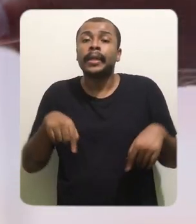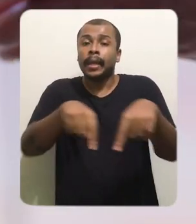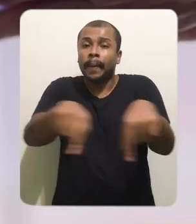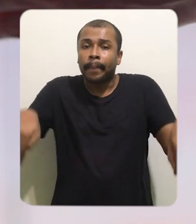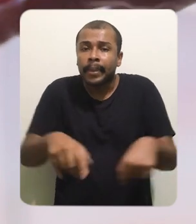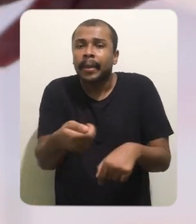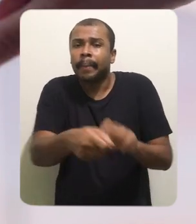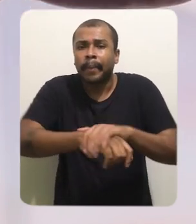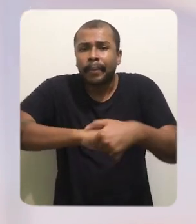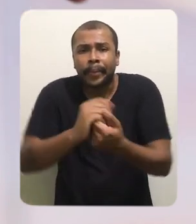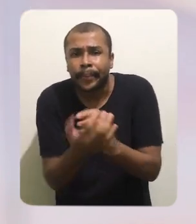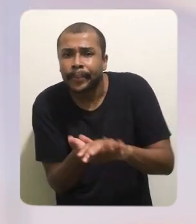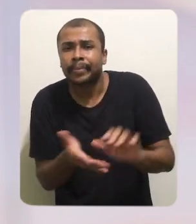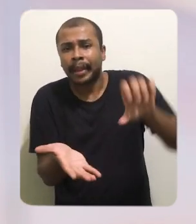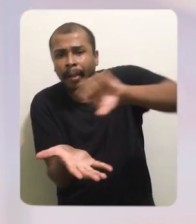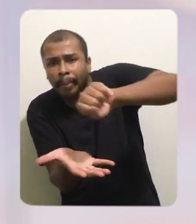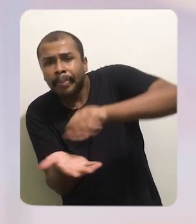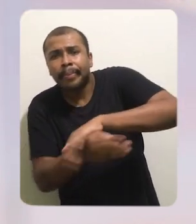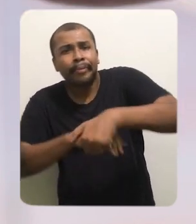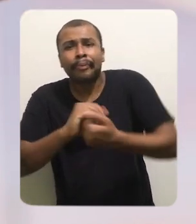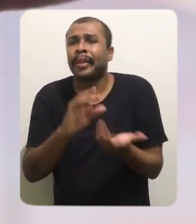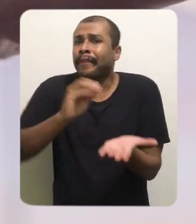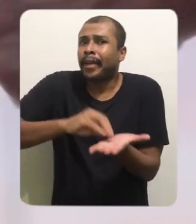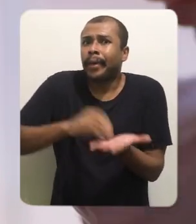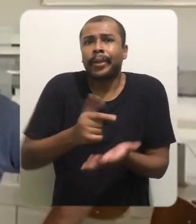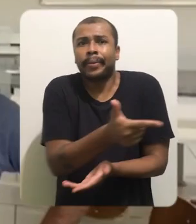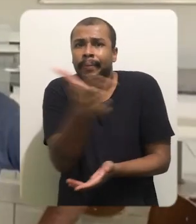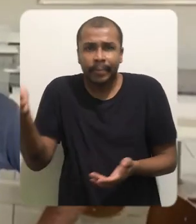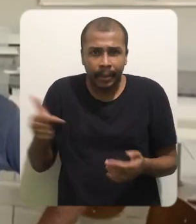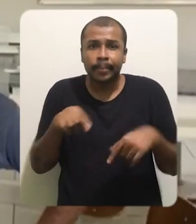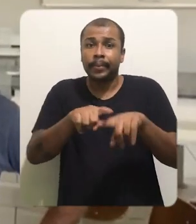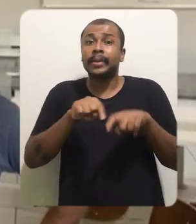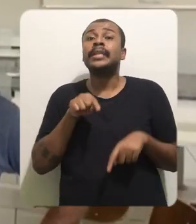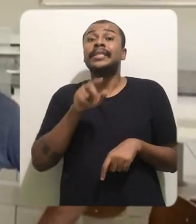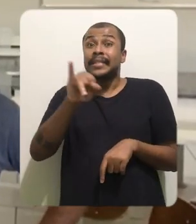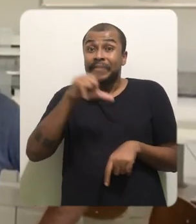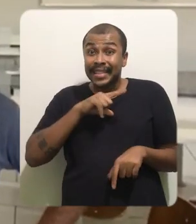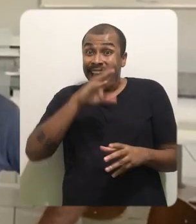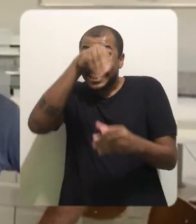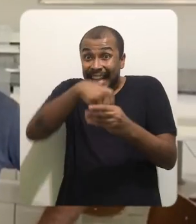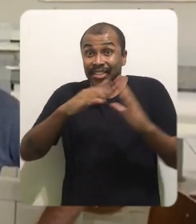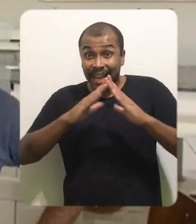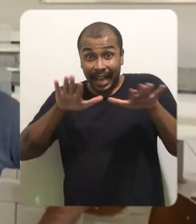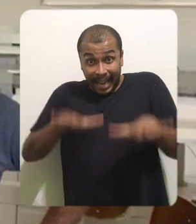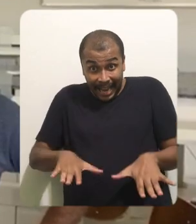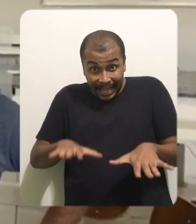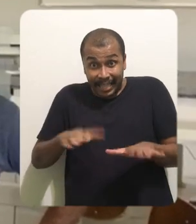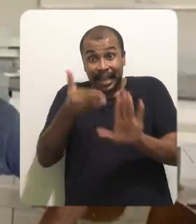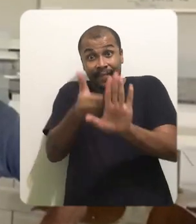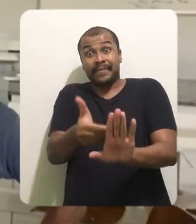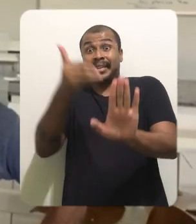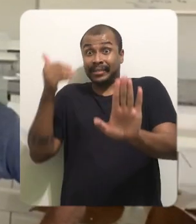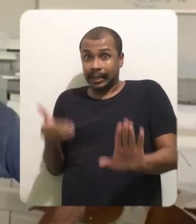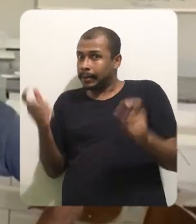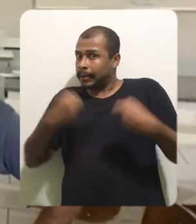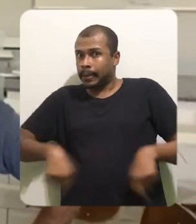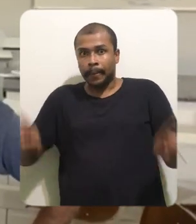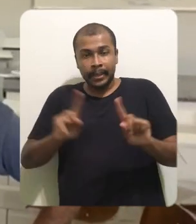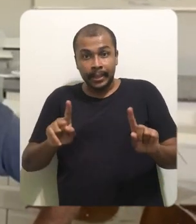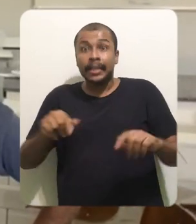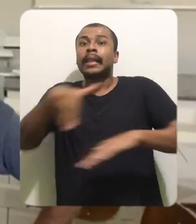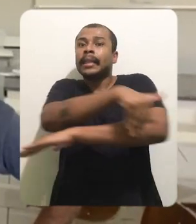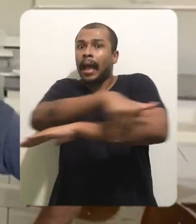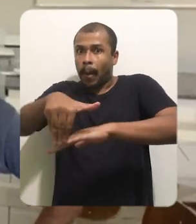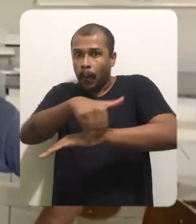ao água, sabão, detergente, pia. Quem está dentro de casa não necessita de álcool gel,